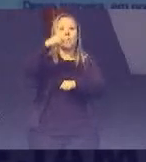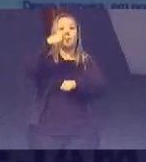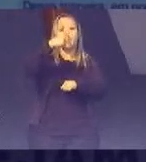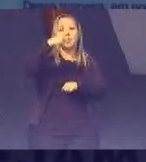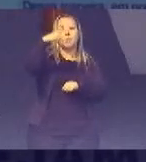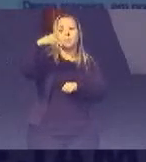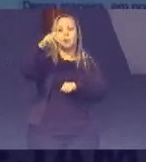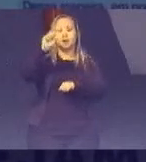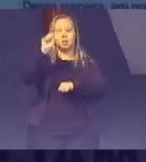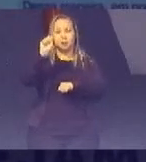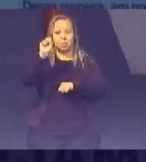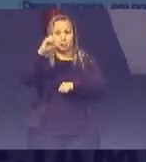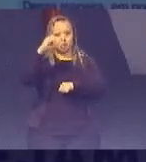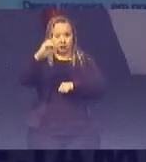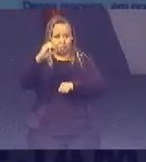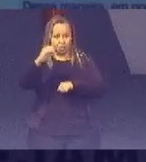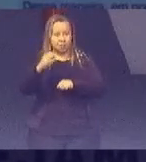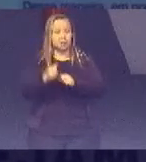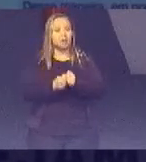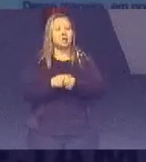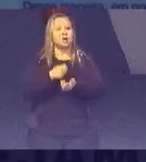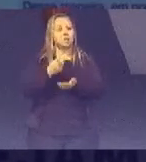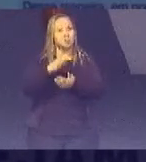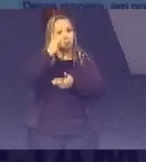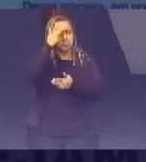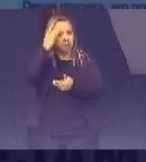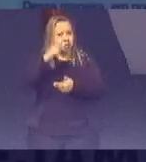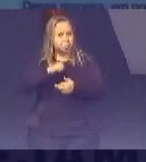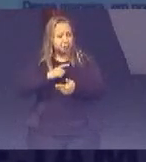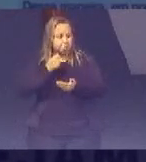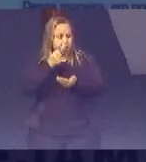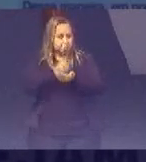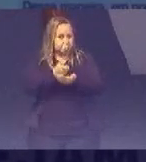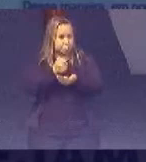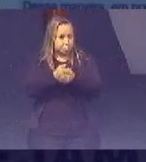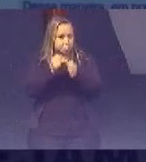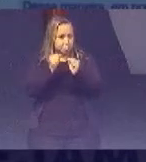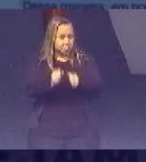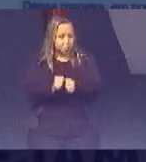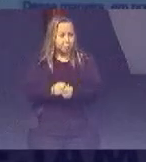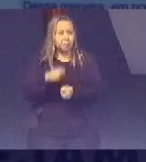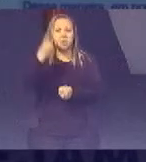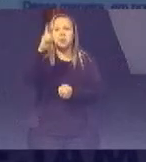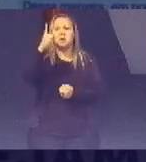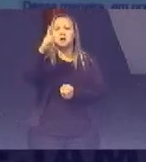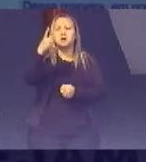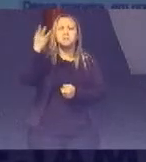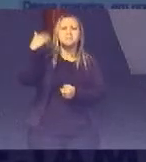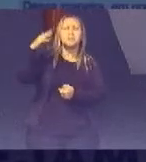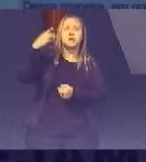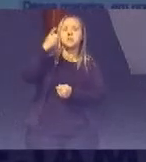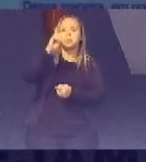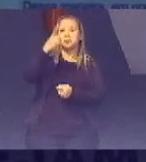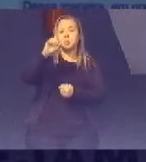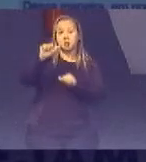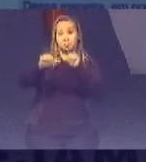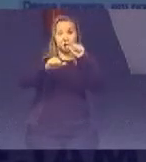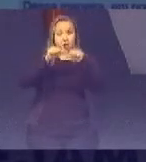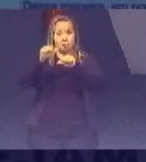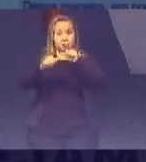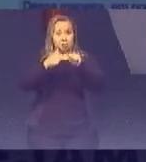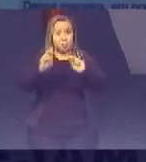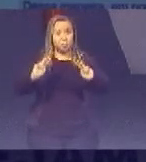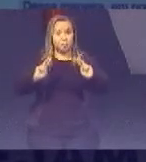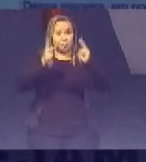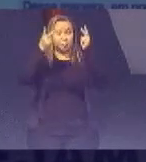paridade Do poder De compra Então lá Não tinha Era só dólar Aqui a gente colocou Dólar PPC E alterou o valor Da